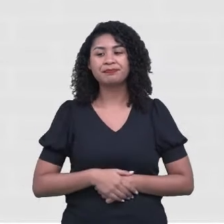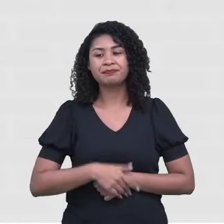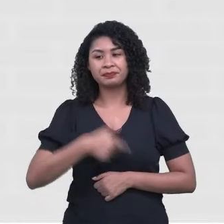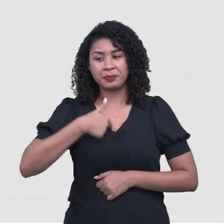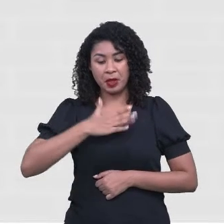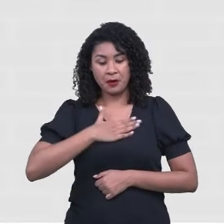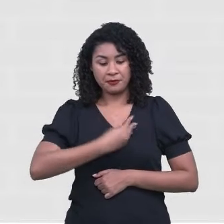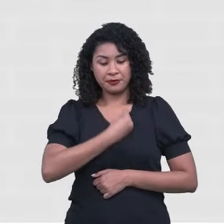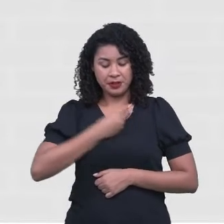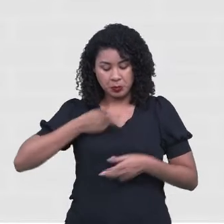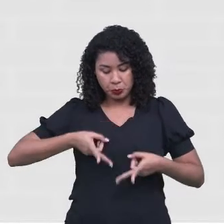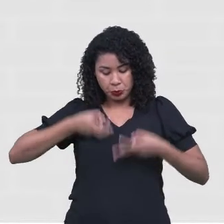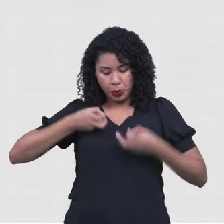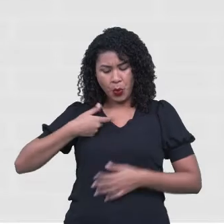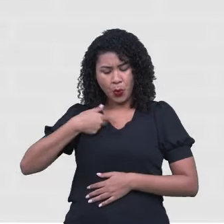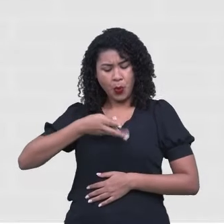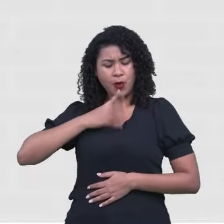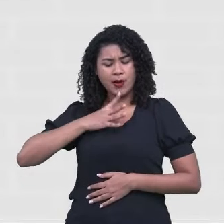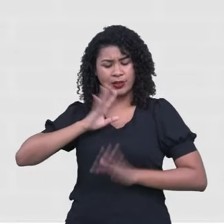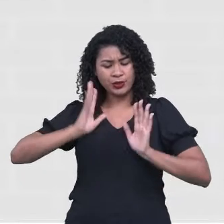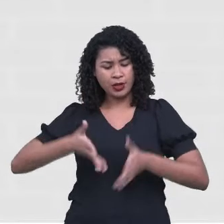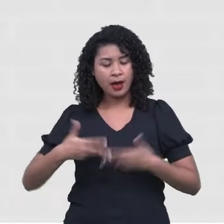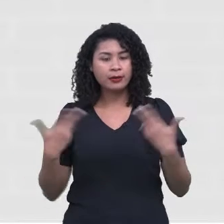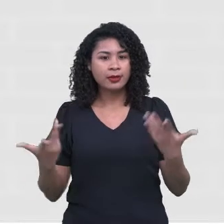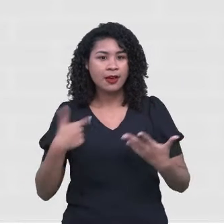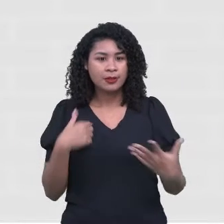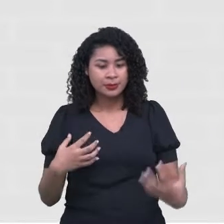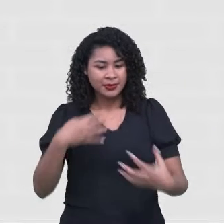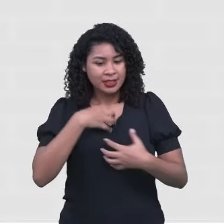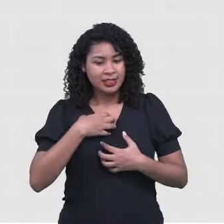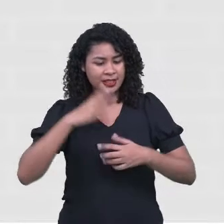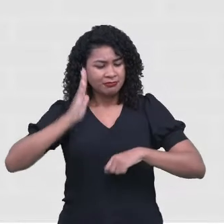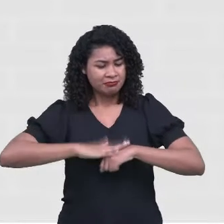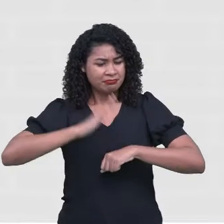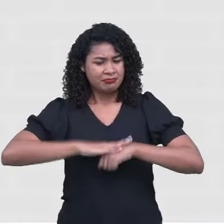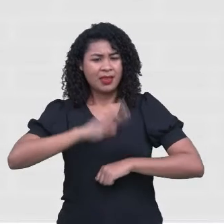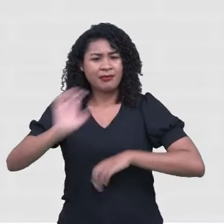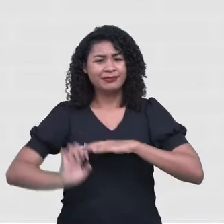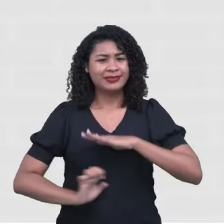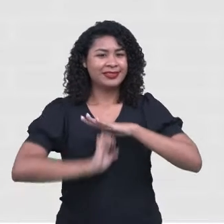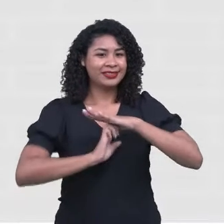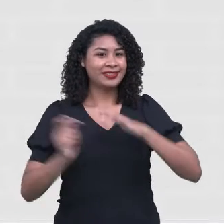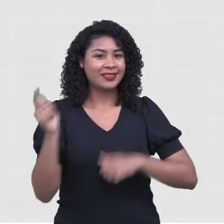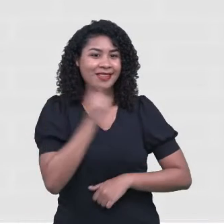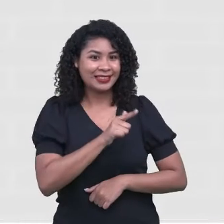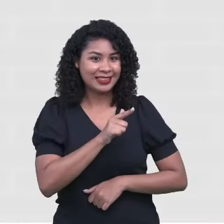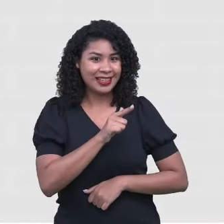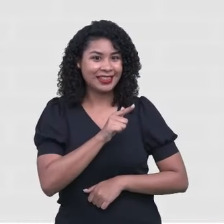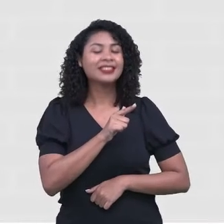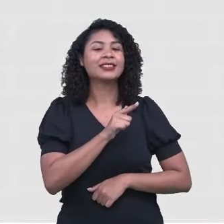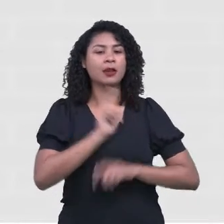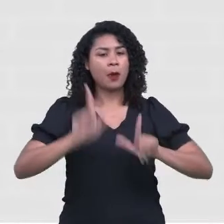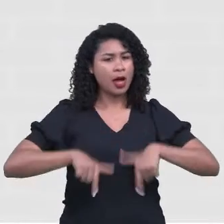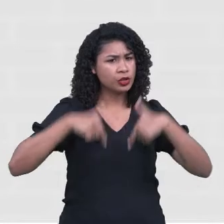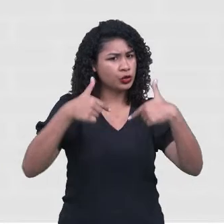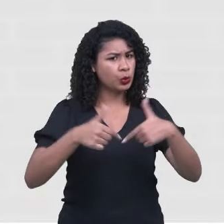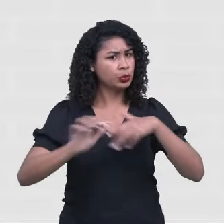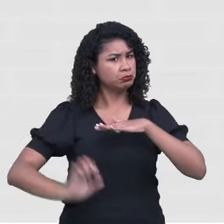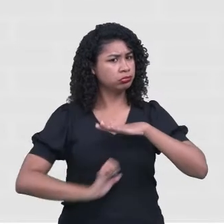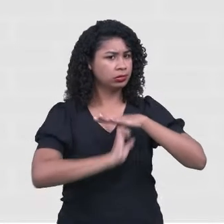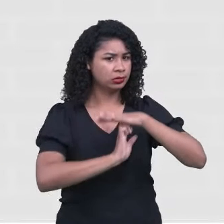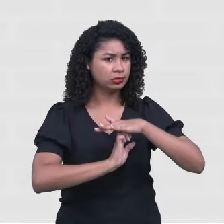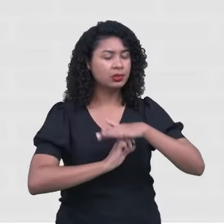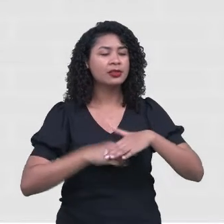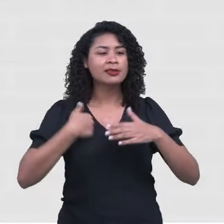ter o quê? Uma atitude empreendedora, certo? Então, a partir da minha atitude, eu visiono, eu